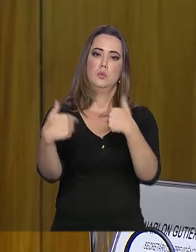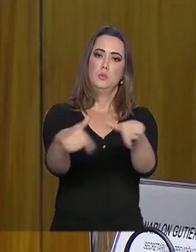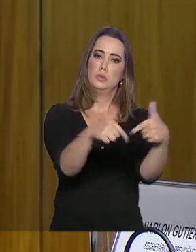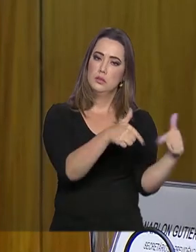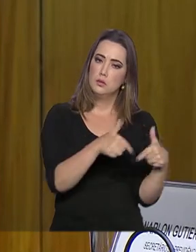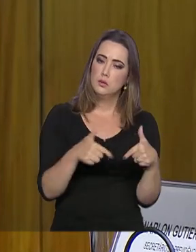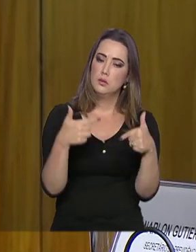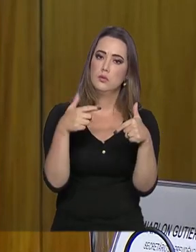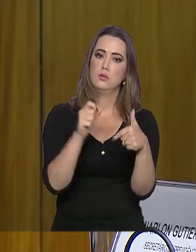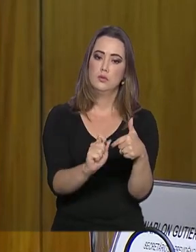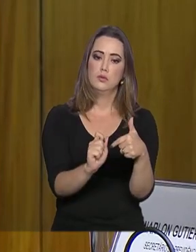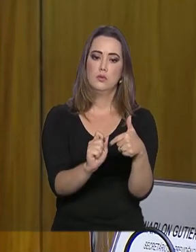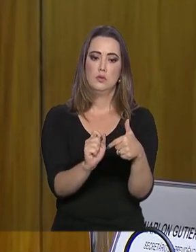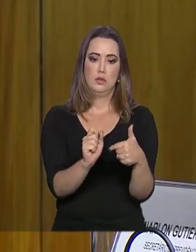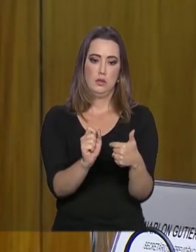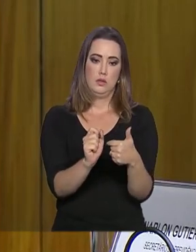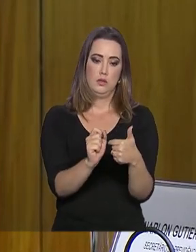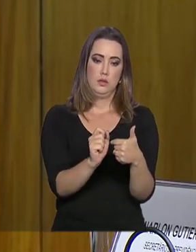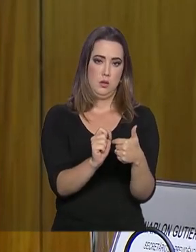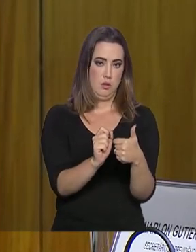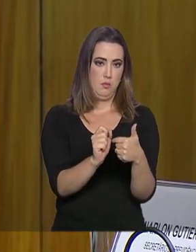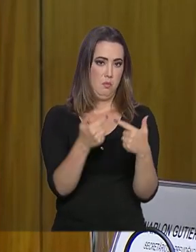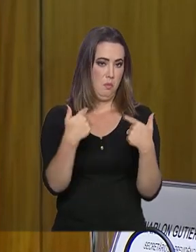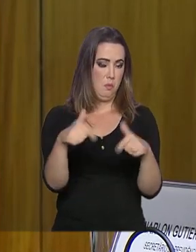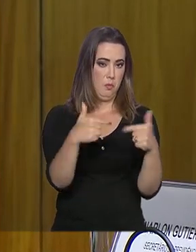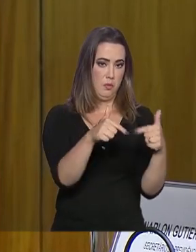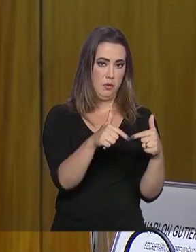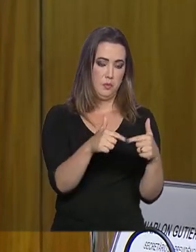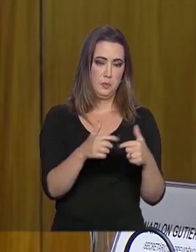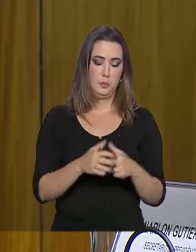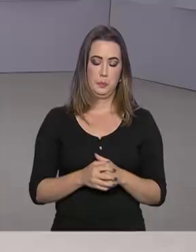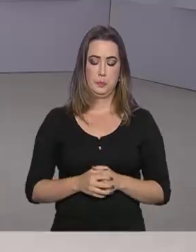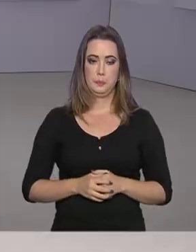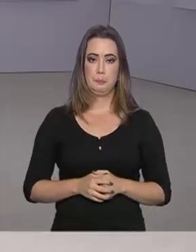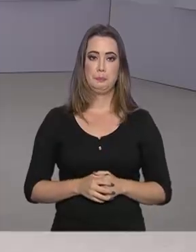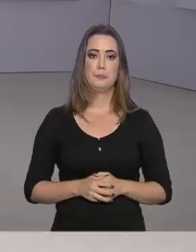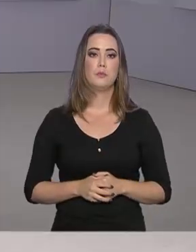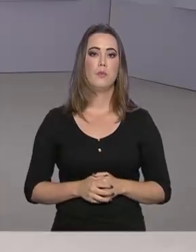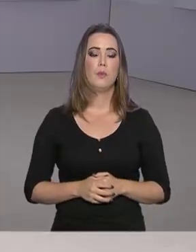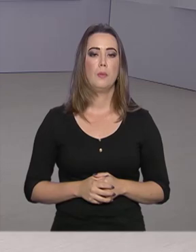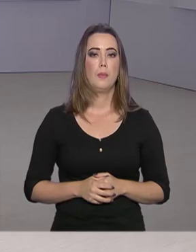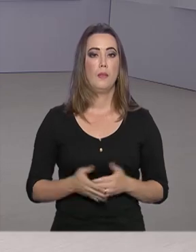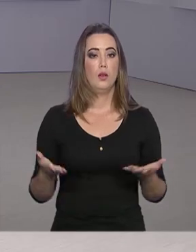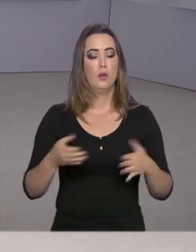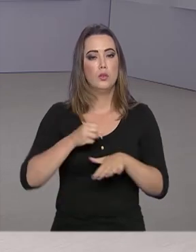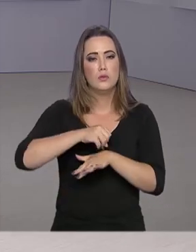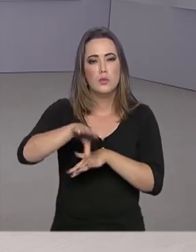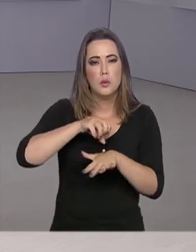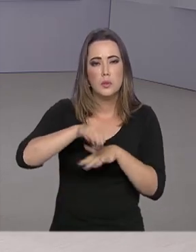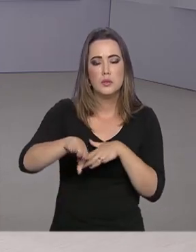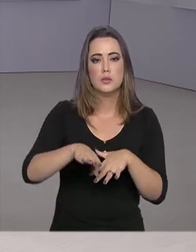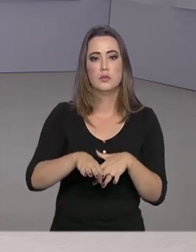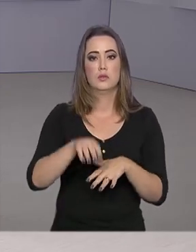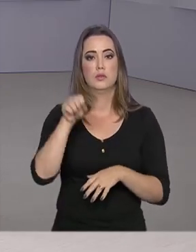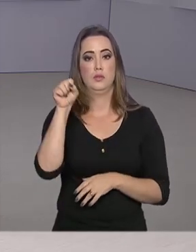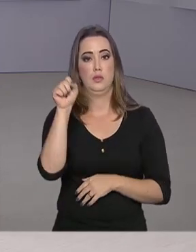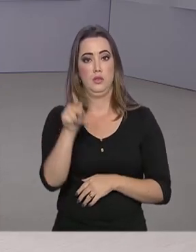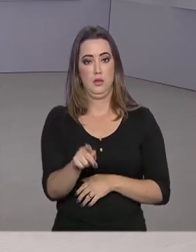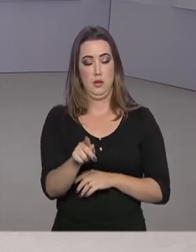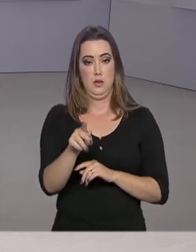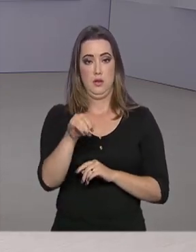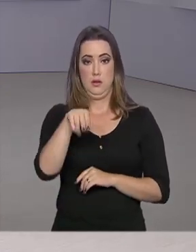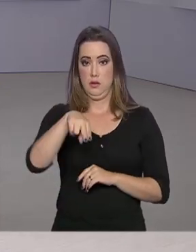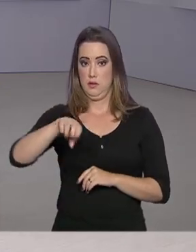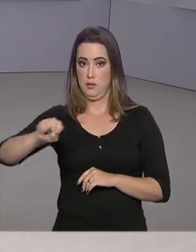atividades não exclusivas de servidores do INSS. Agora, uma última informação. A Previdência